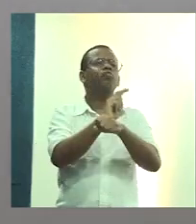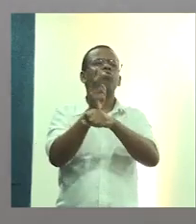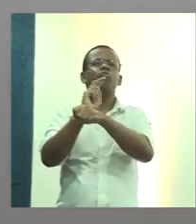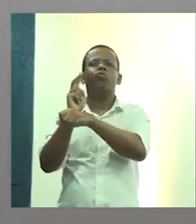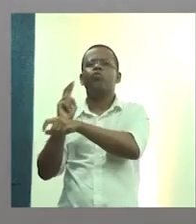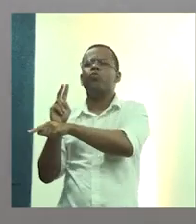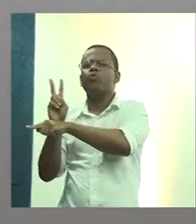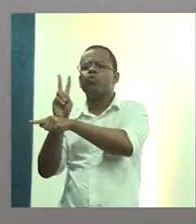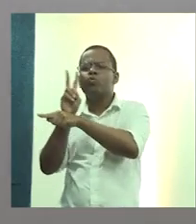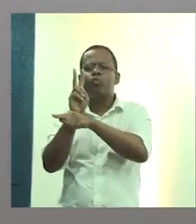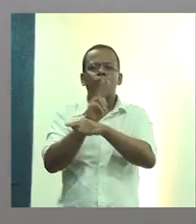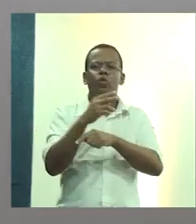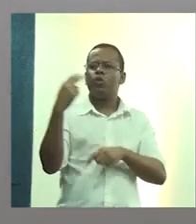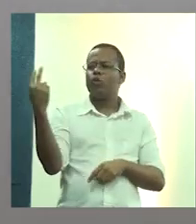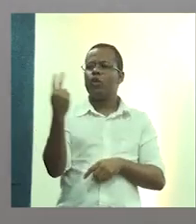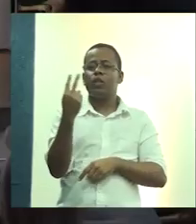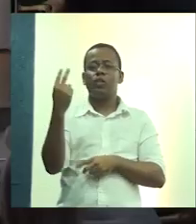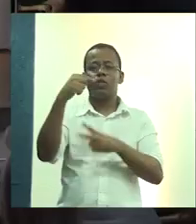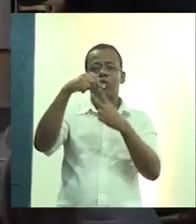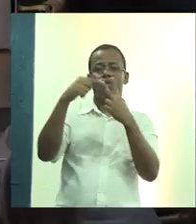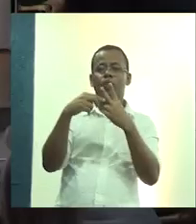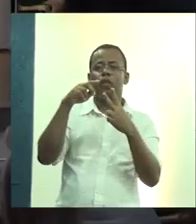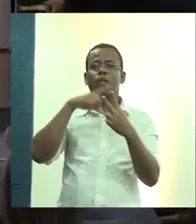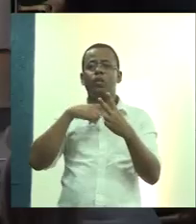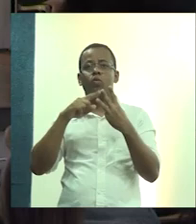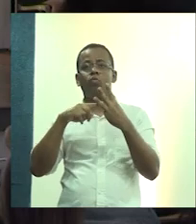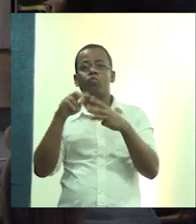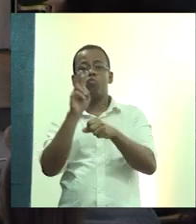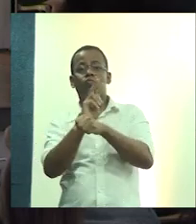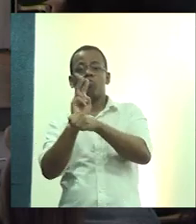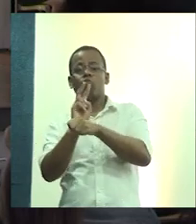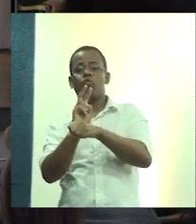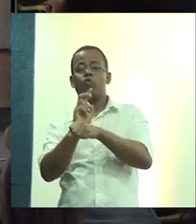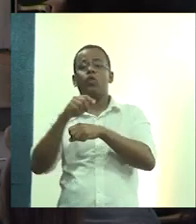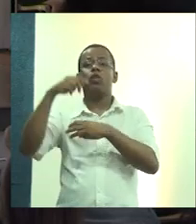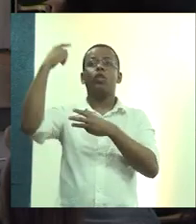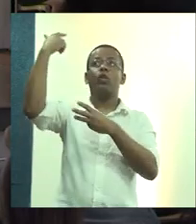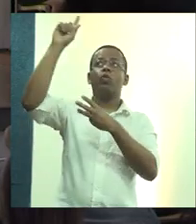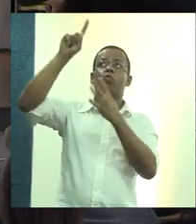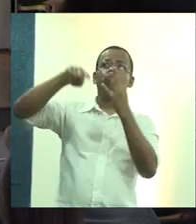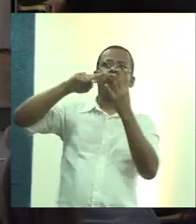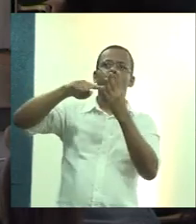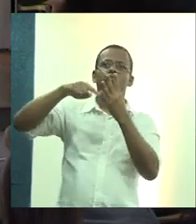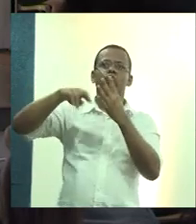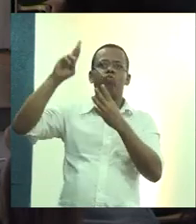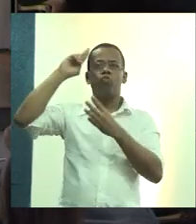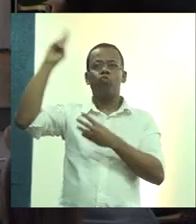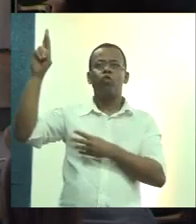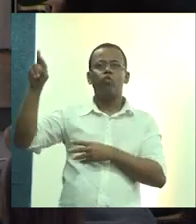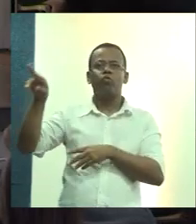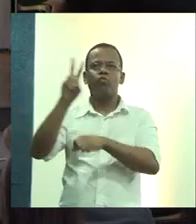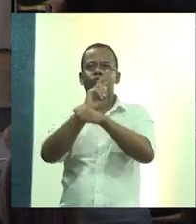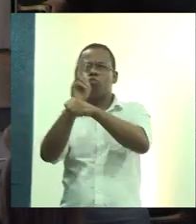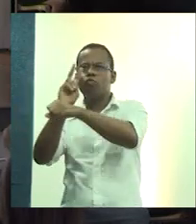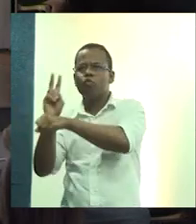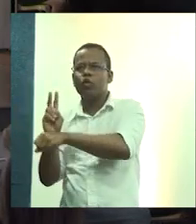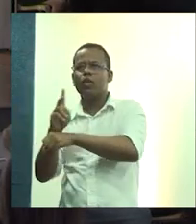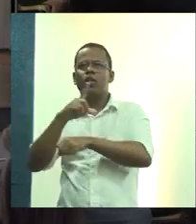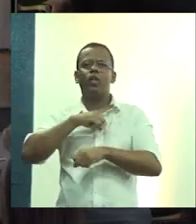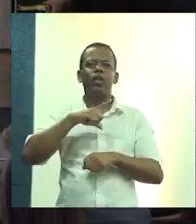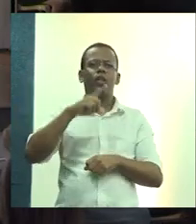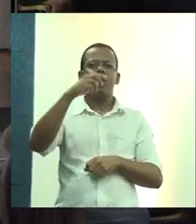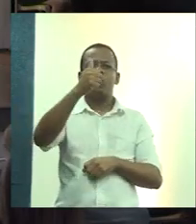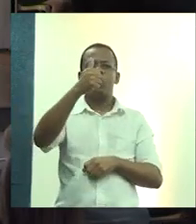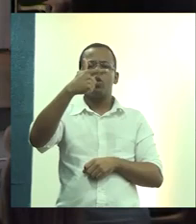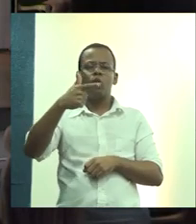arquitetos tem um supervisor e tem um supervisor geral. Então, cada grupo de arquitetos é responsável por 12 banheiros. É isso,